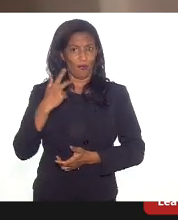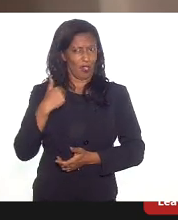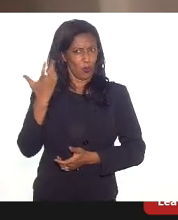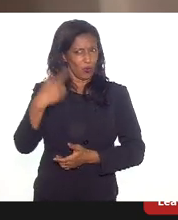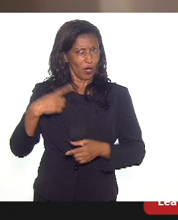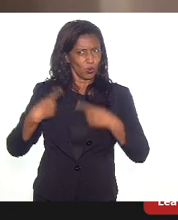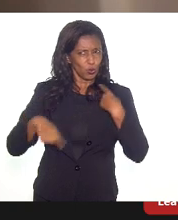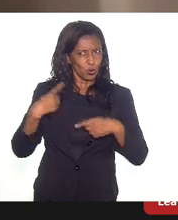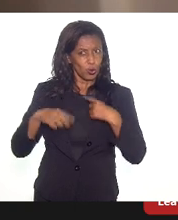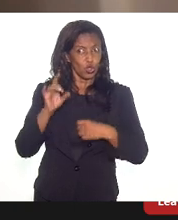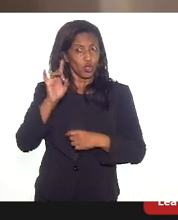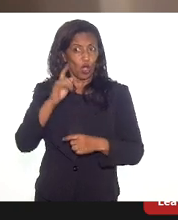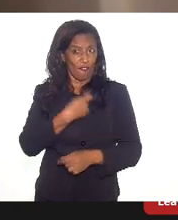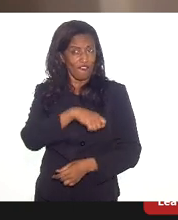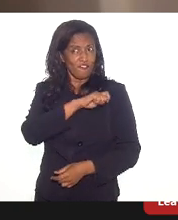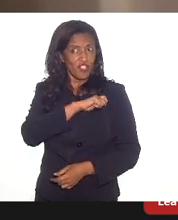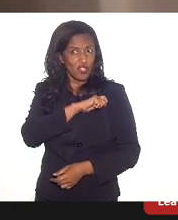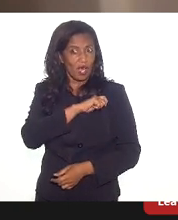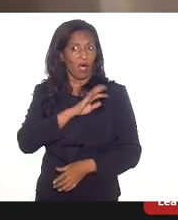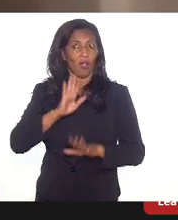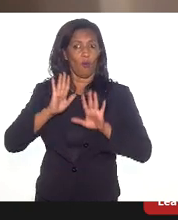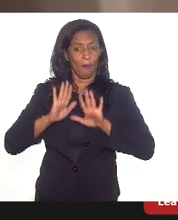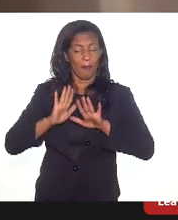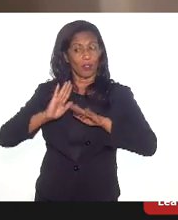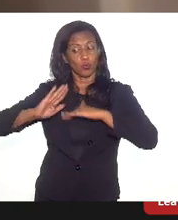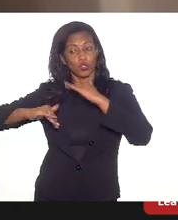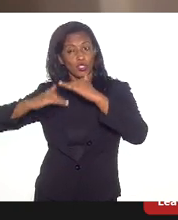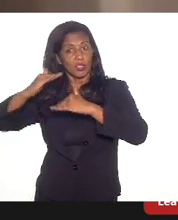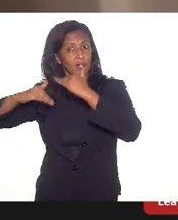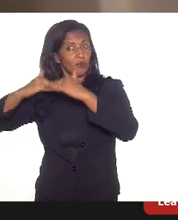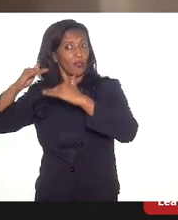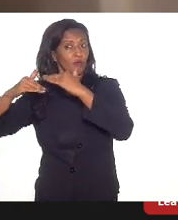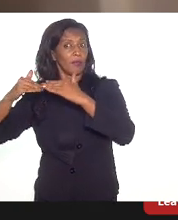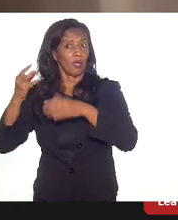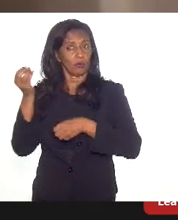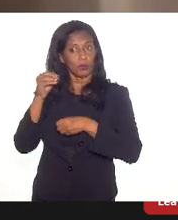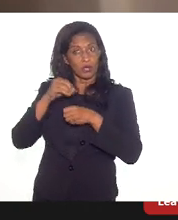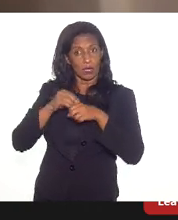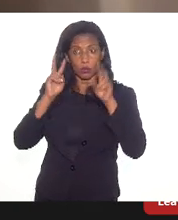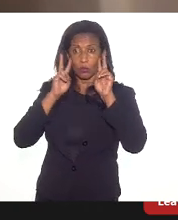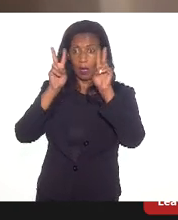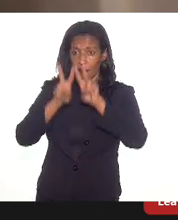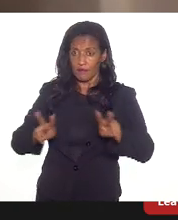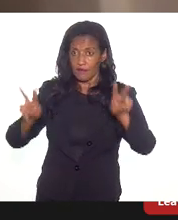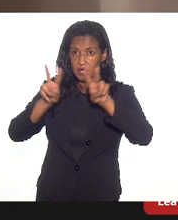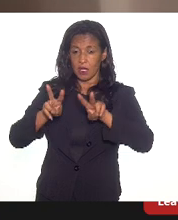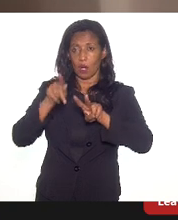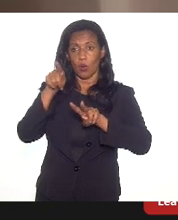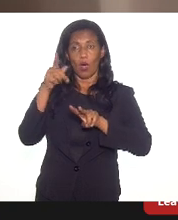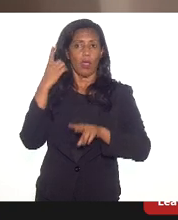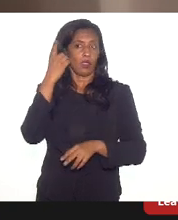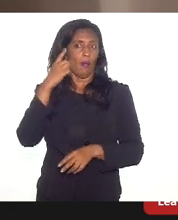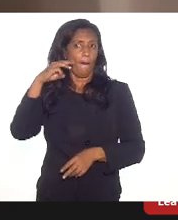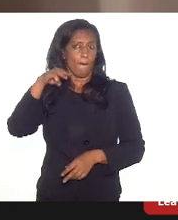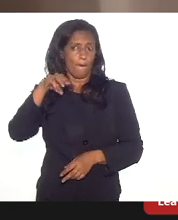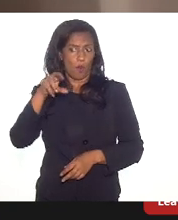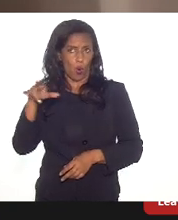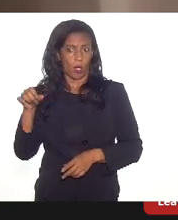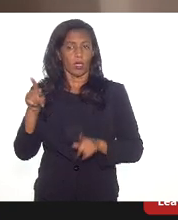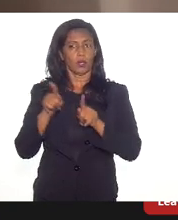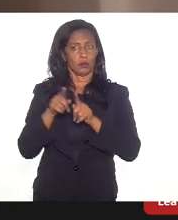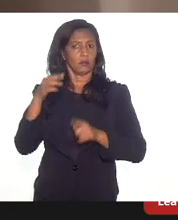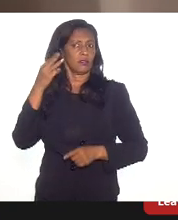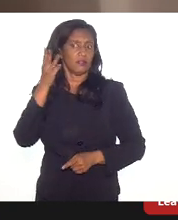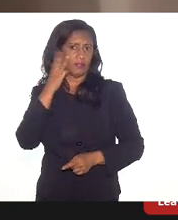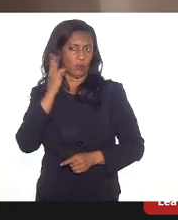discutir só a questão fiscal, mas a questão do desenvolvimento é dentro aí da visão que a deputada Mônica e o deputado Valdeck